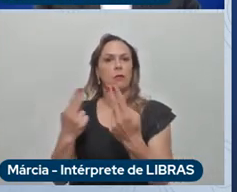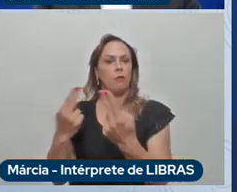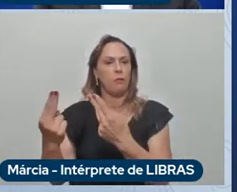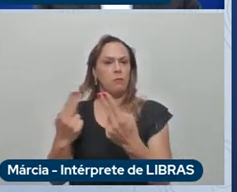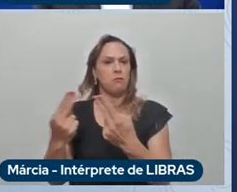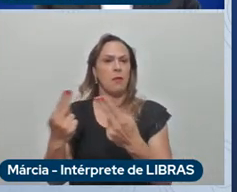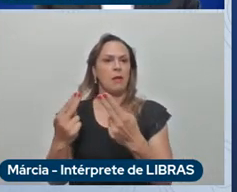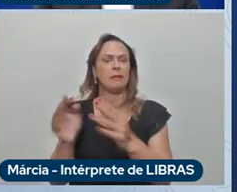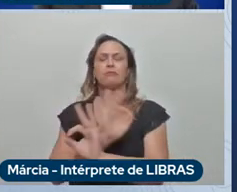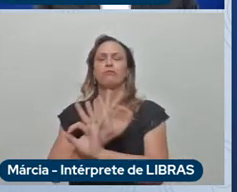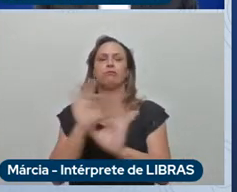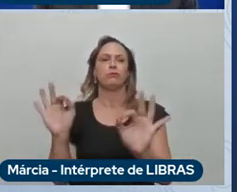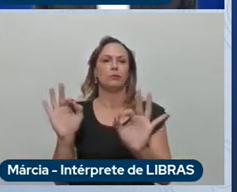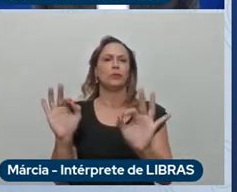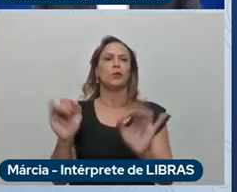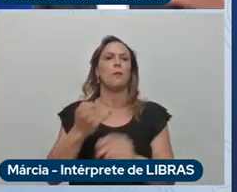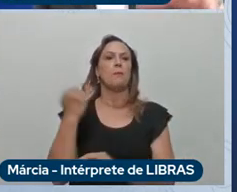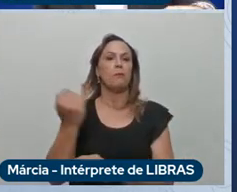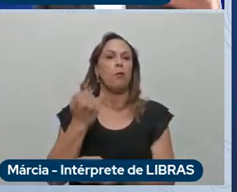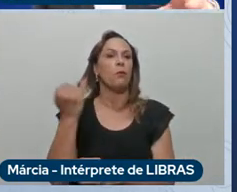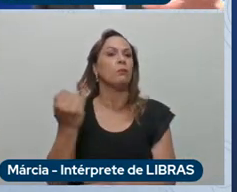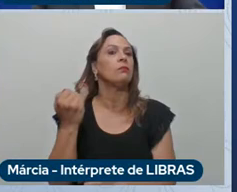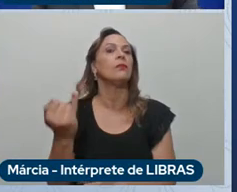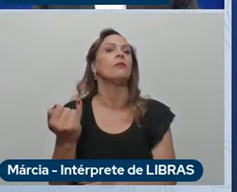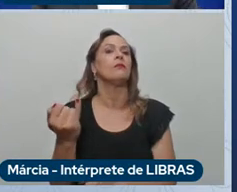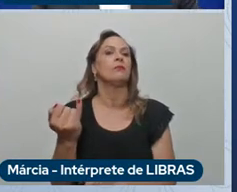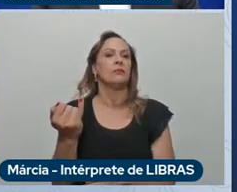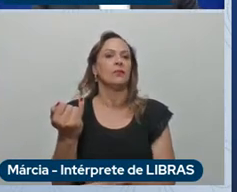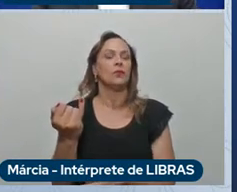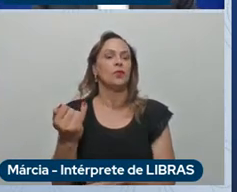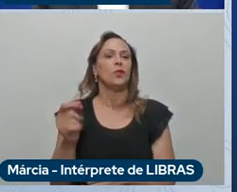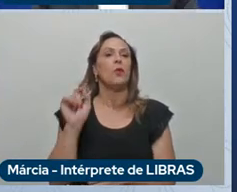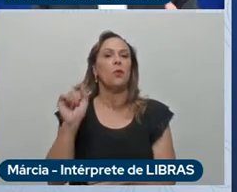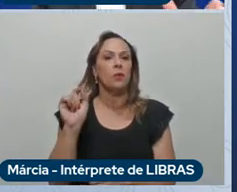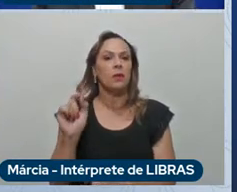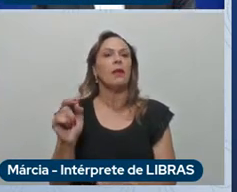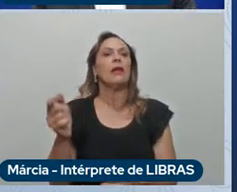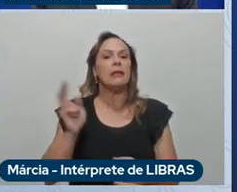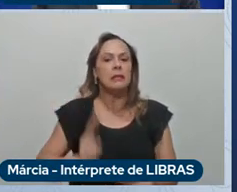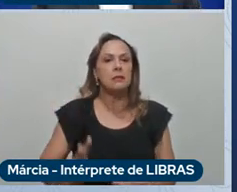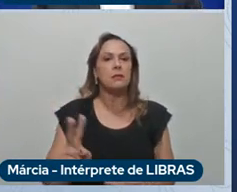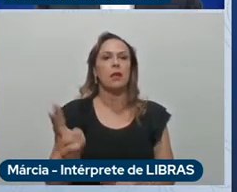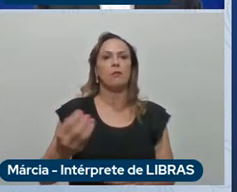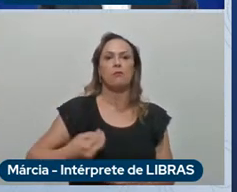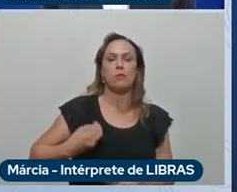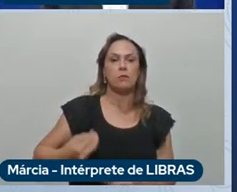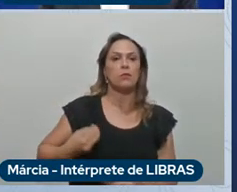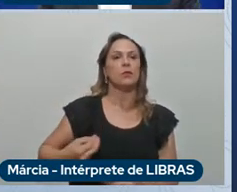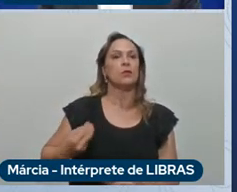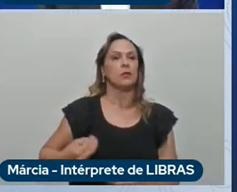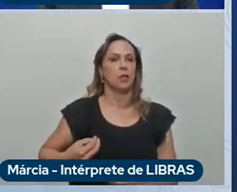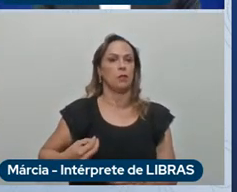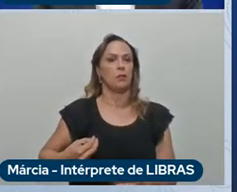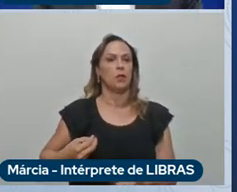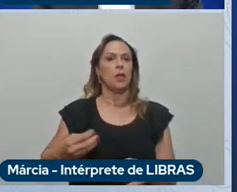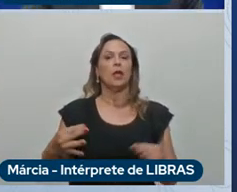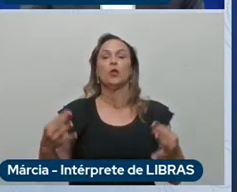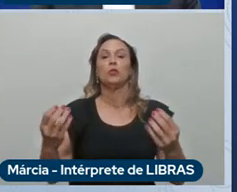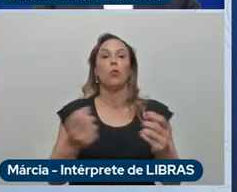o SimCenter e é fantástico que não esteja nas nossas instalações mas nas suas instalações para poder